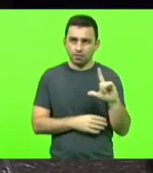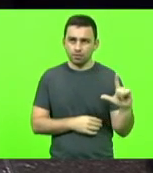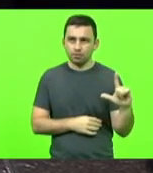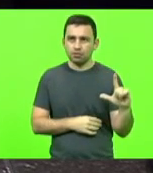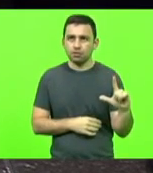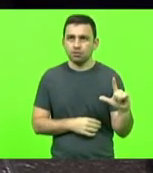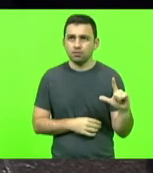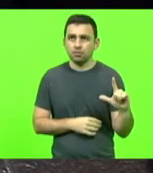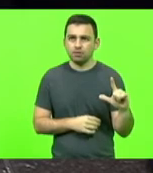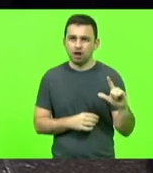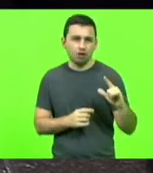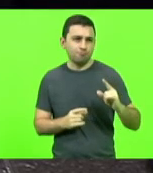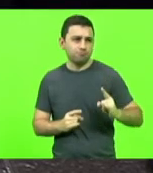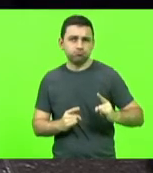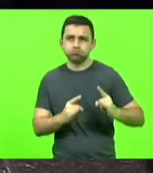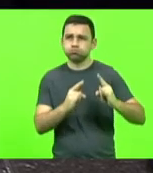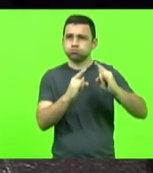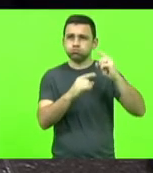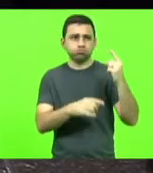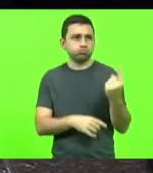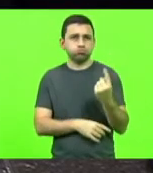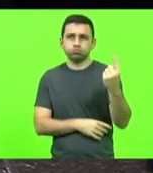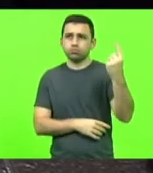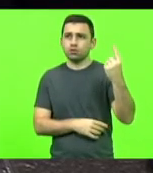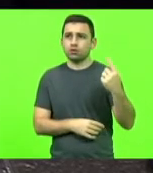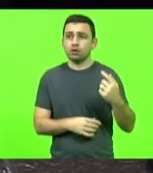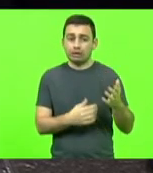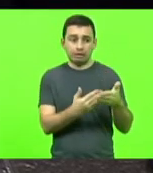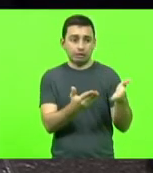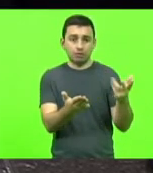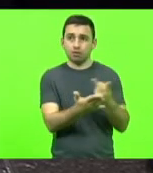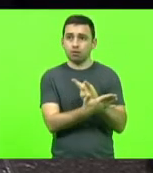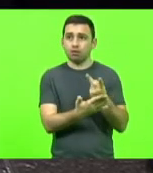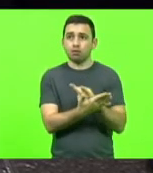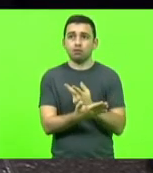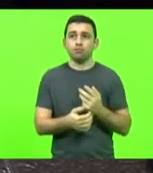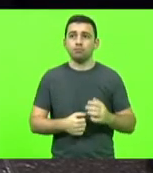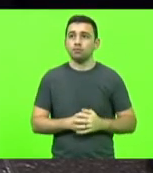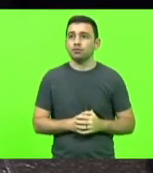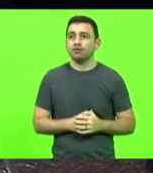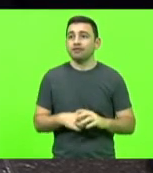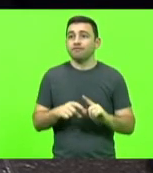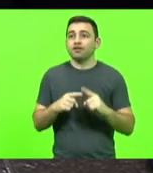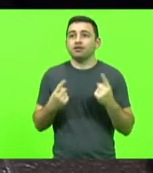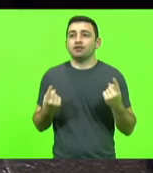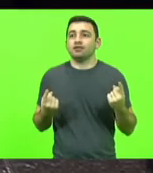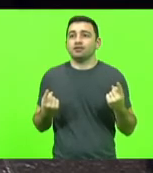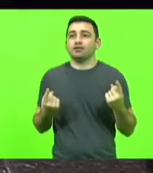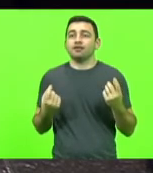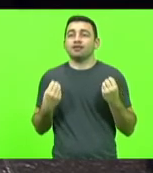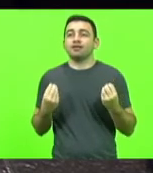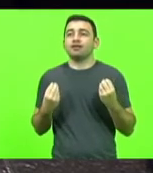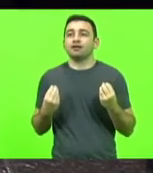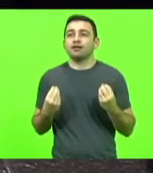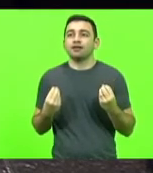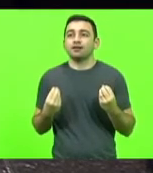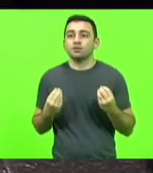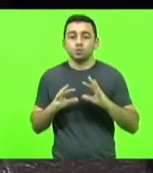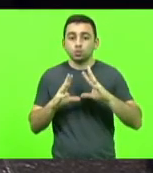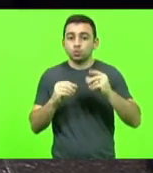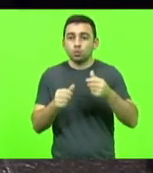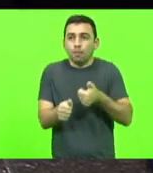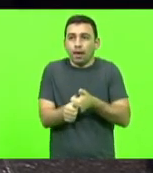enormes estão em situação irregular enfim quem vive em toda a margem de Rio